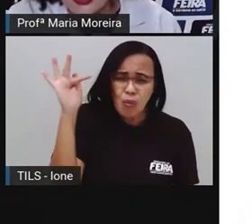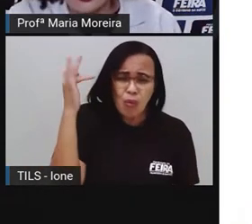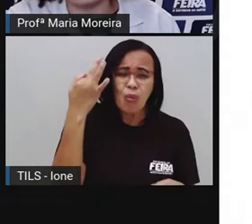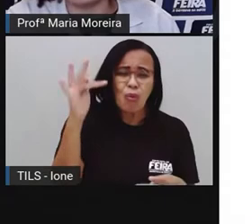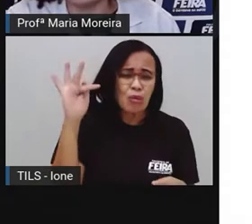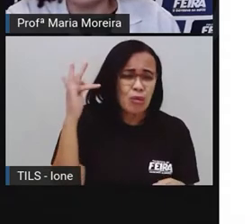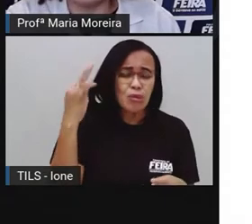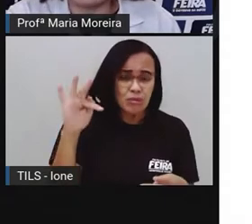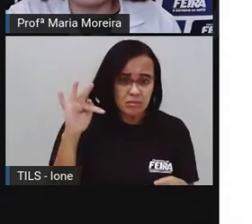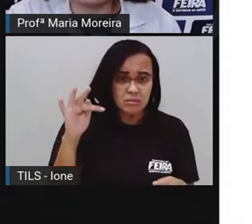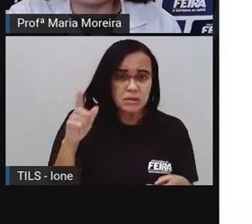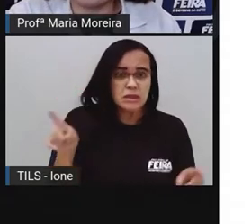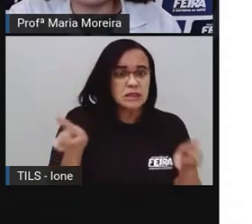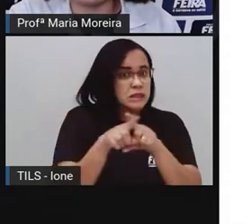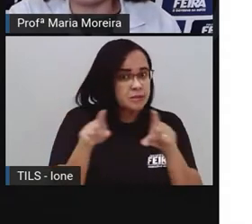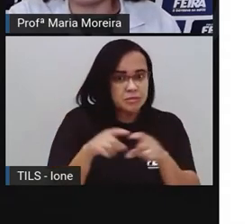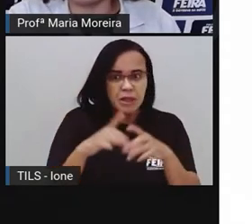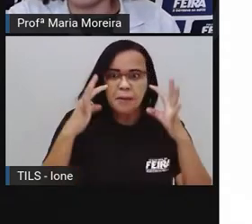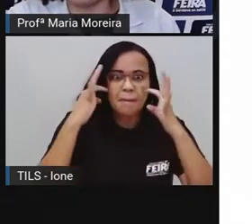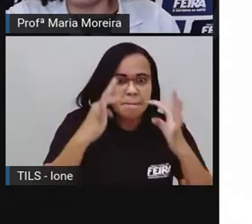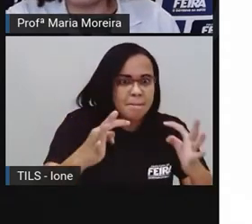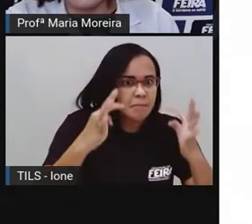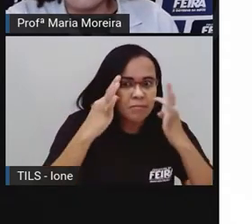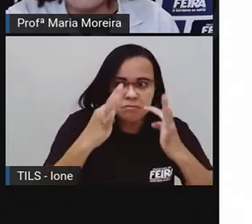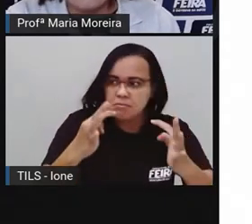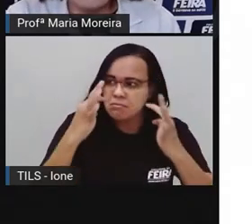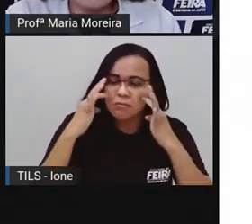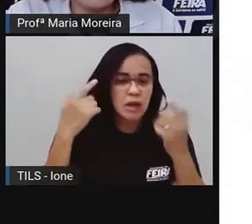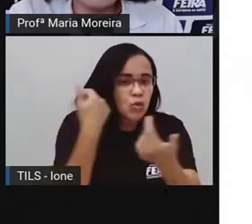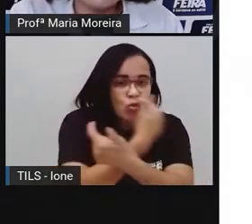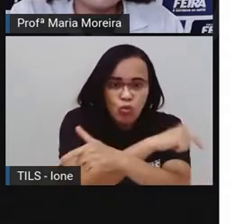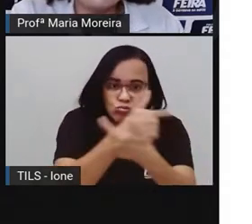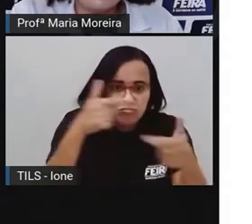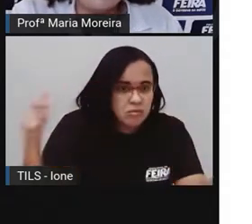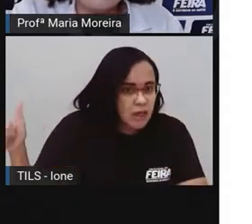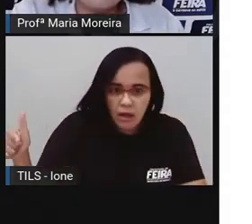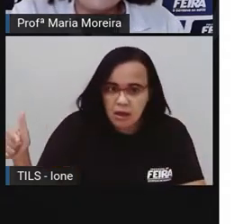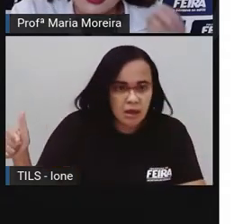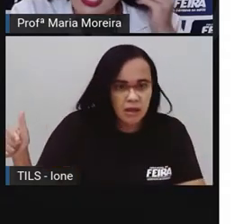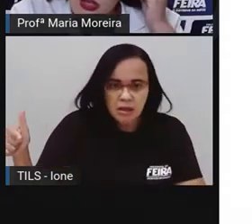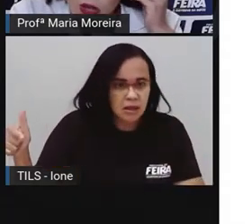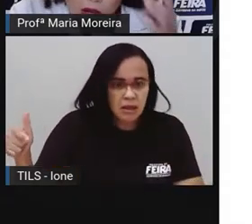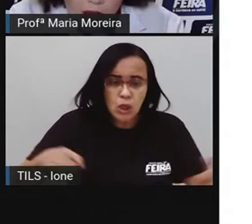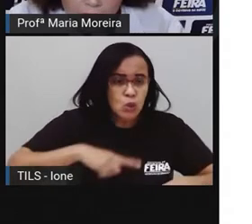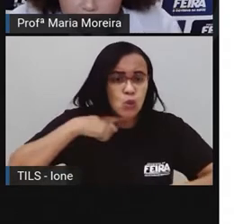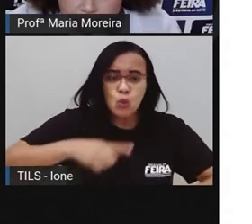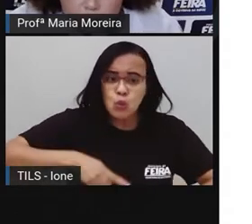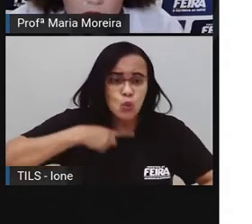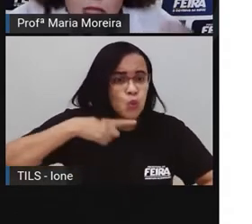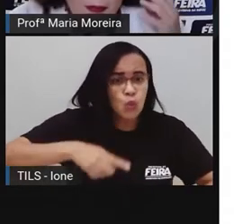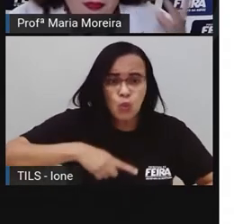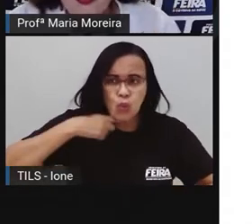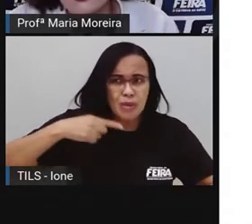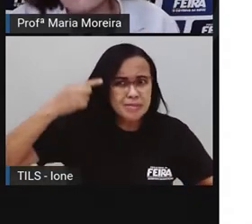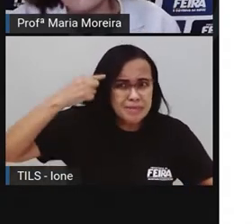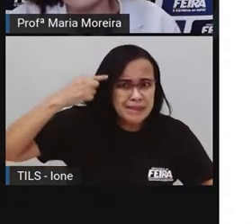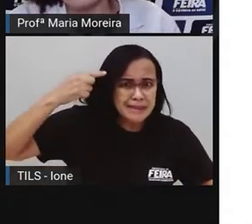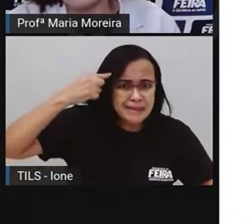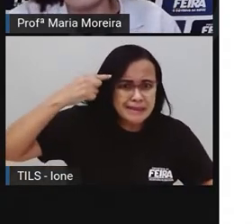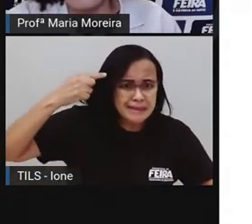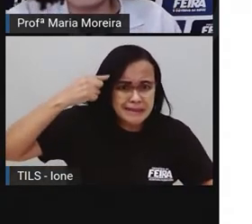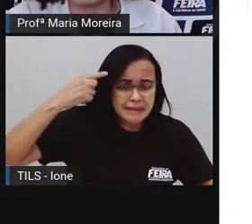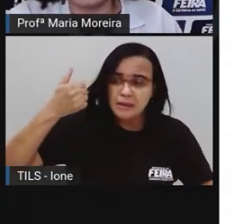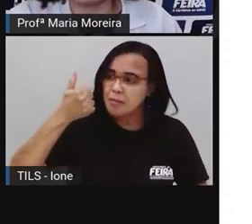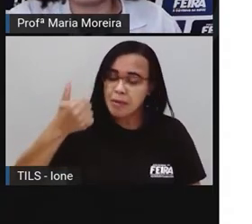concentrar ali para fazer determinada atividade. Por quê? Porque você não consegue, ó, raciocinar por conta do